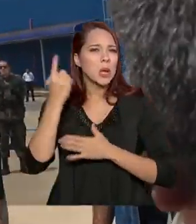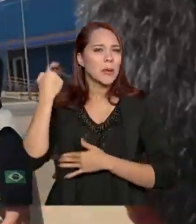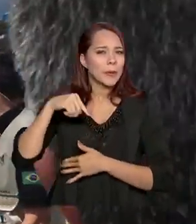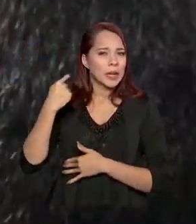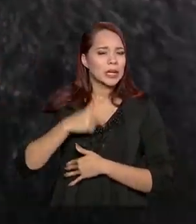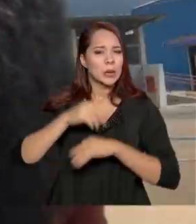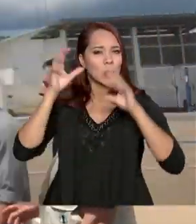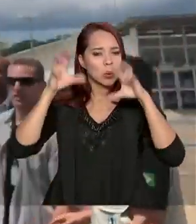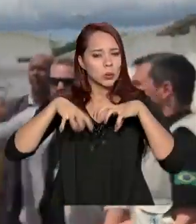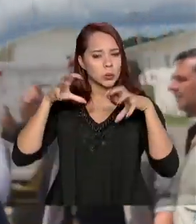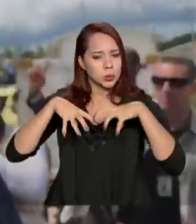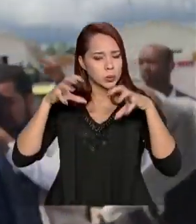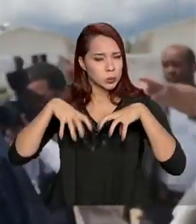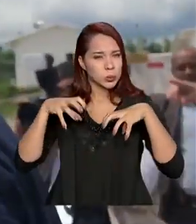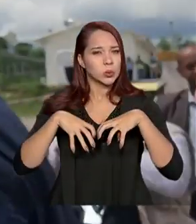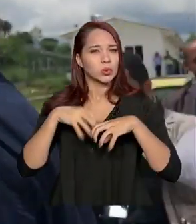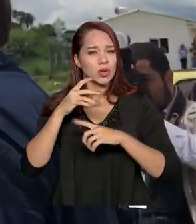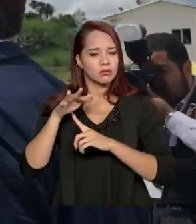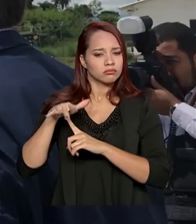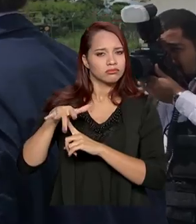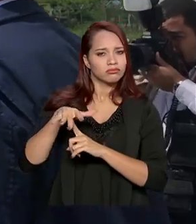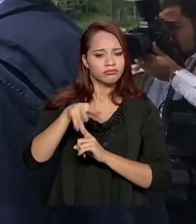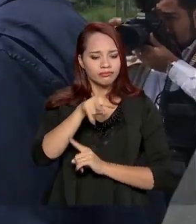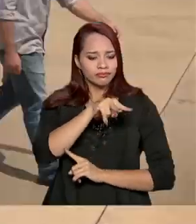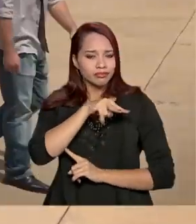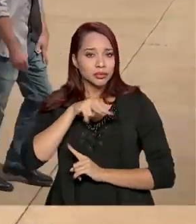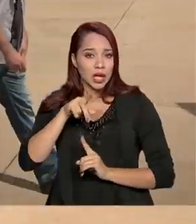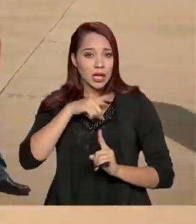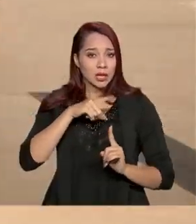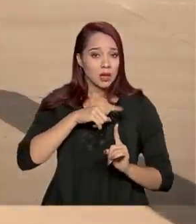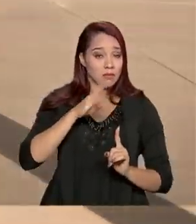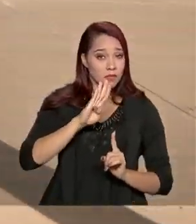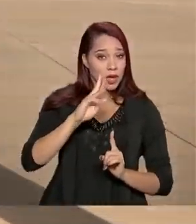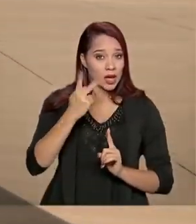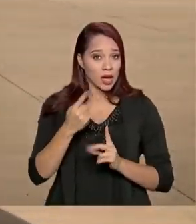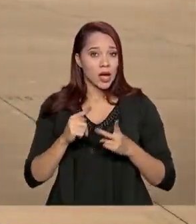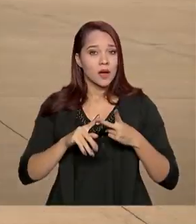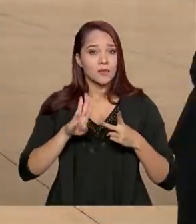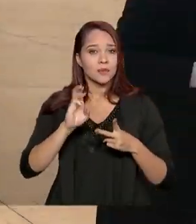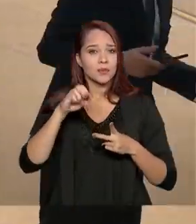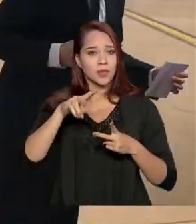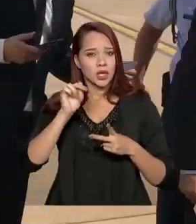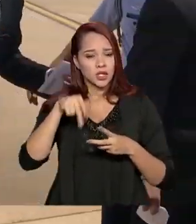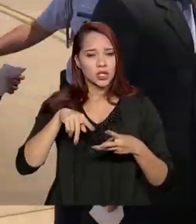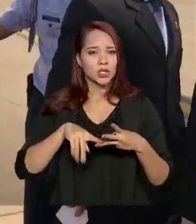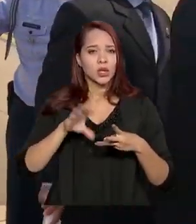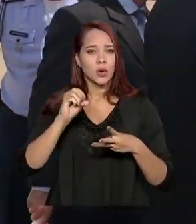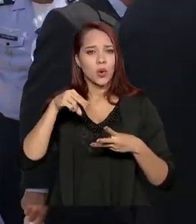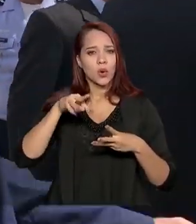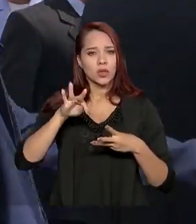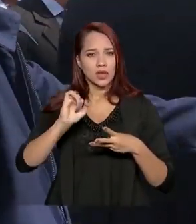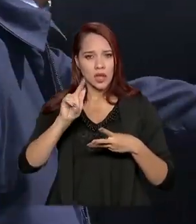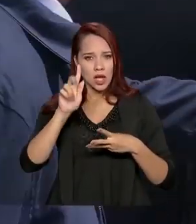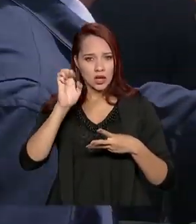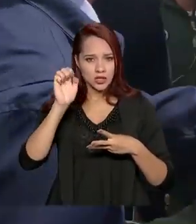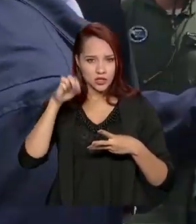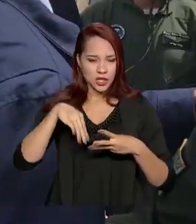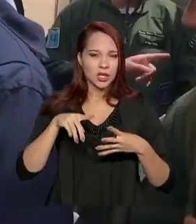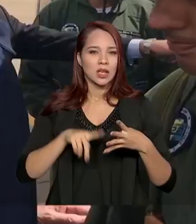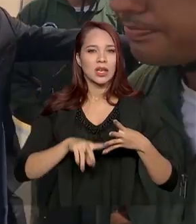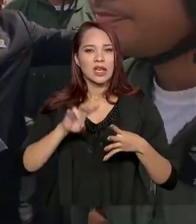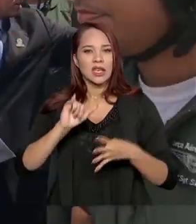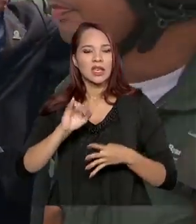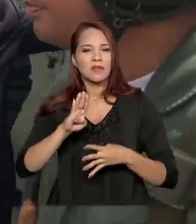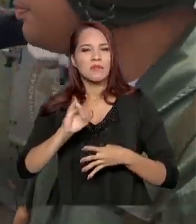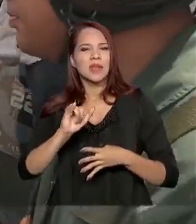Gerais pelas chuvas dos últimos dias. Estão no percurso Belo Horizonte, Betim, Contagem, Raposos, Ibirité